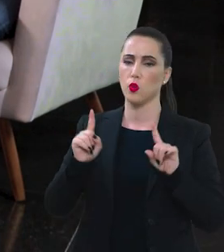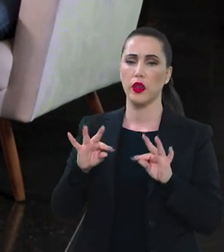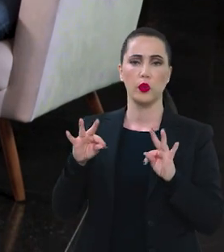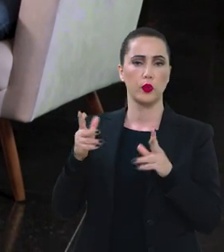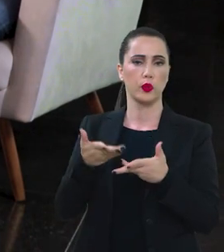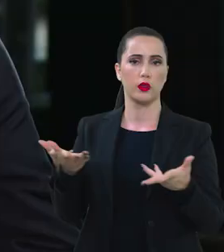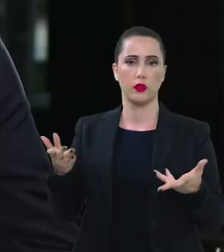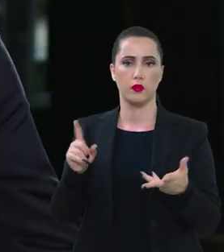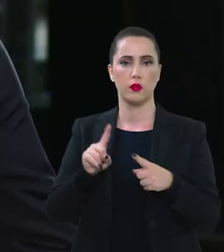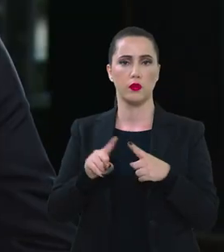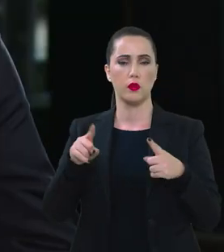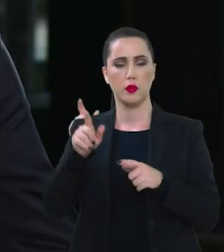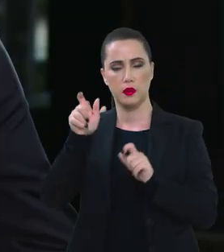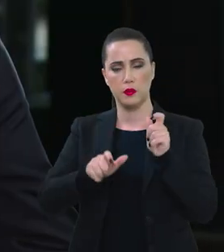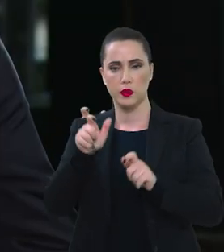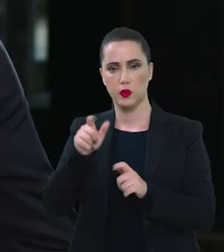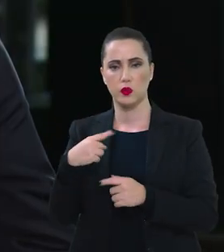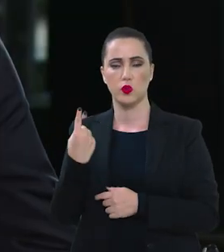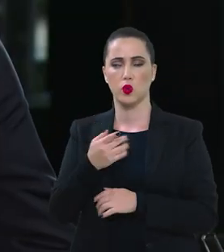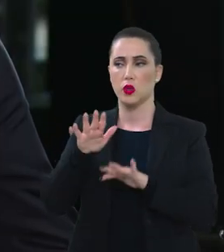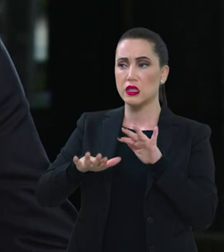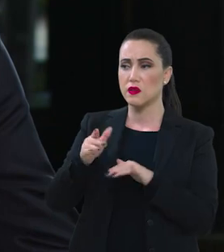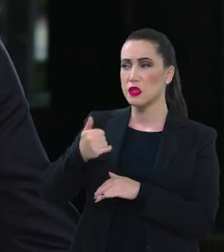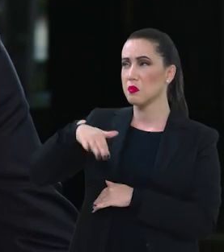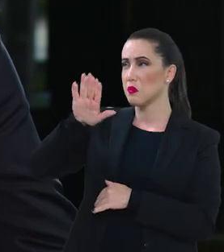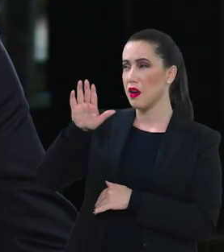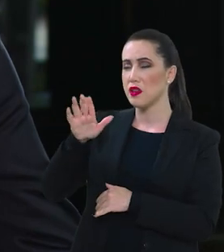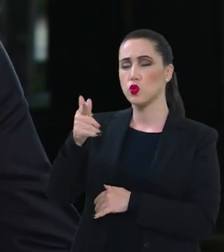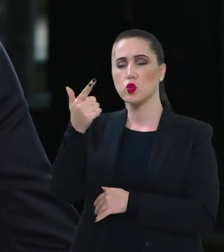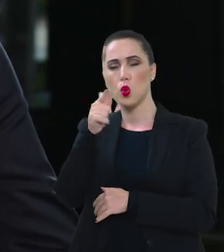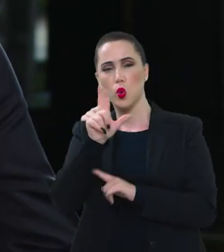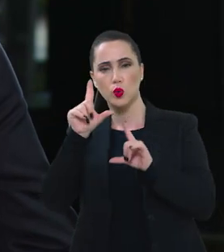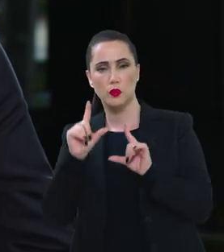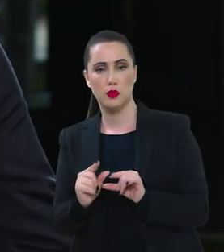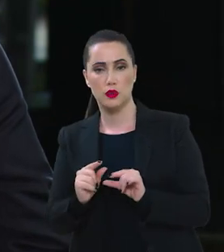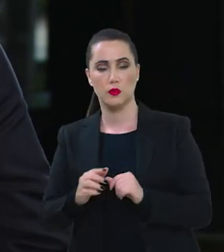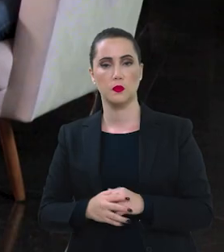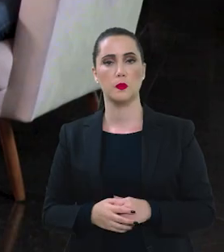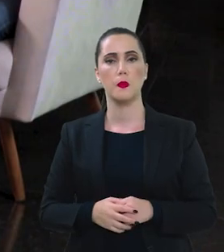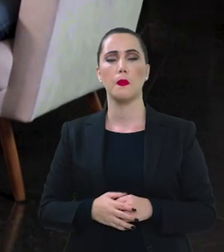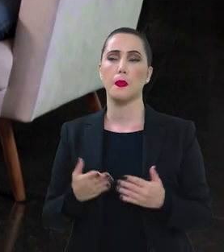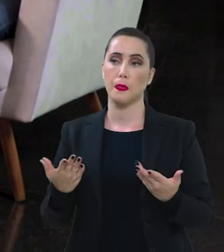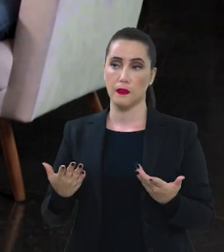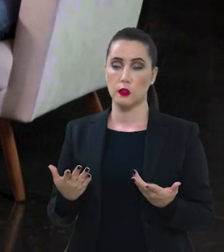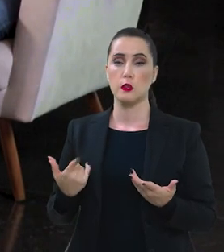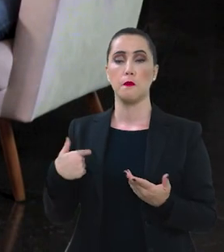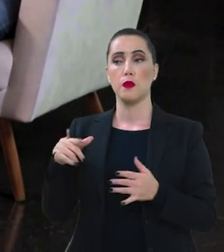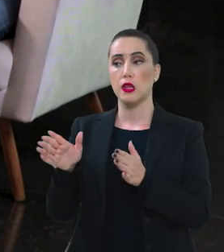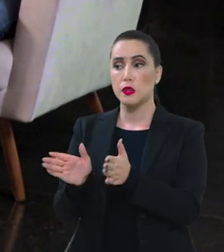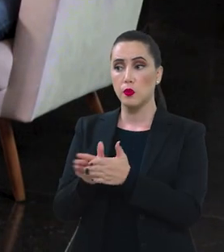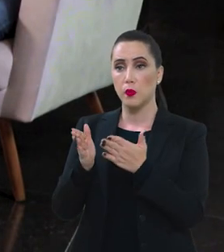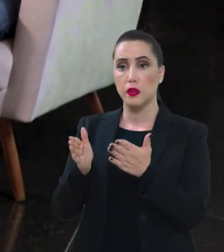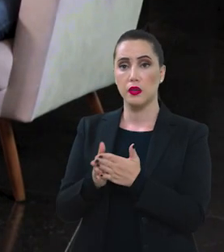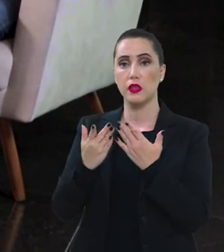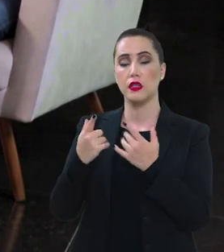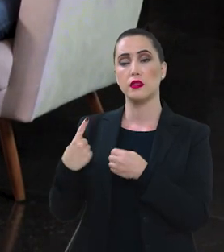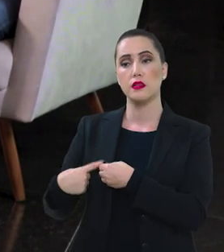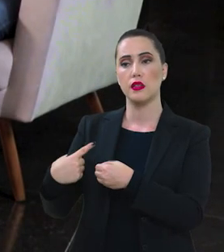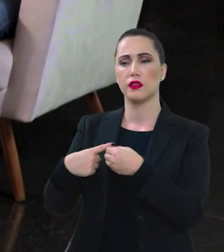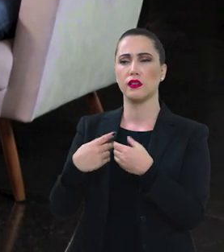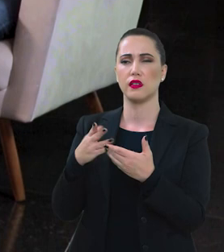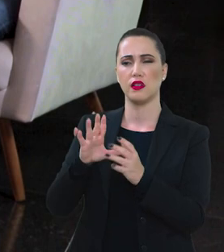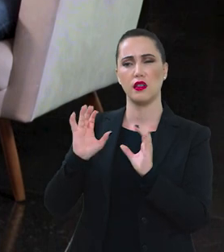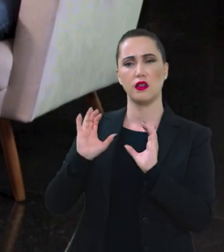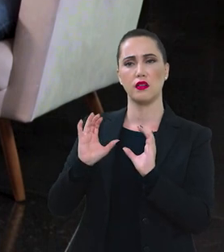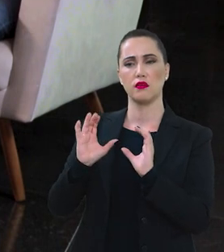é uma cidadania plena para as pessoas. Alguns têm mais outros têm menos nas periferias das grandes cidades a